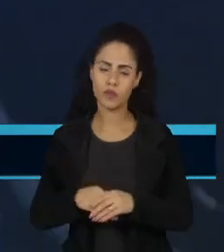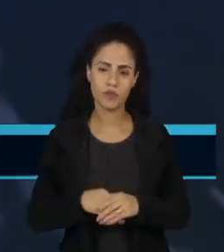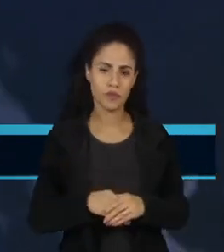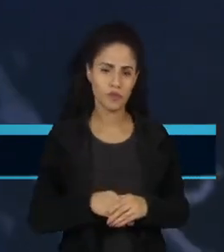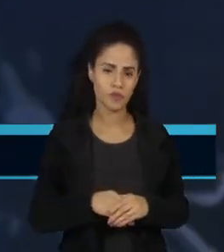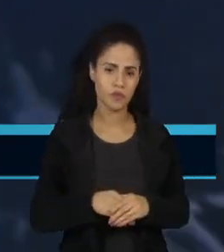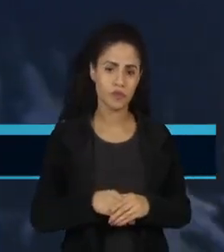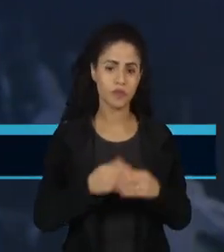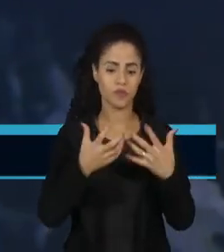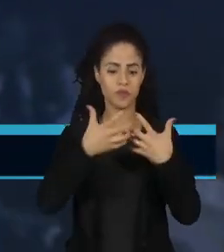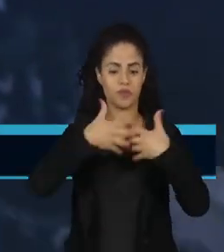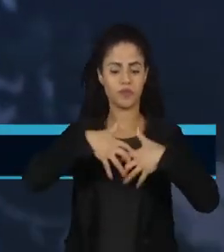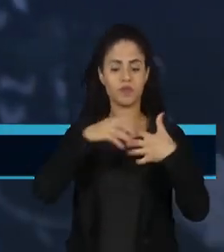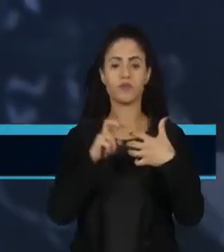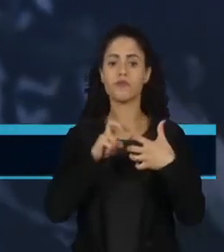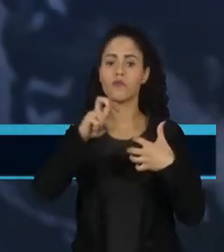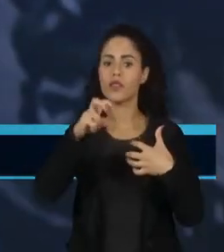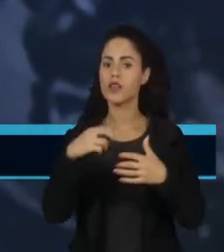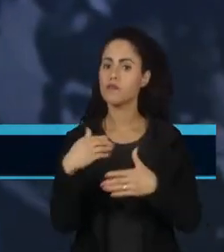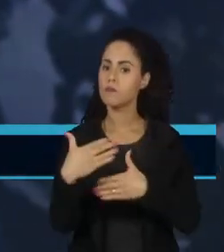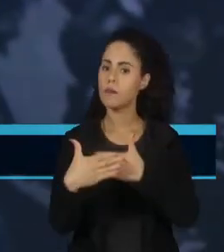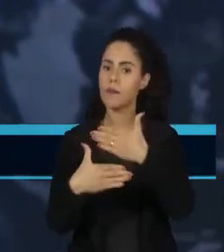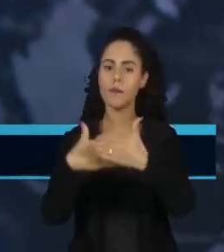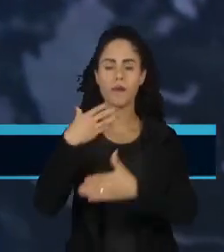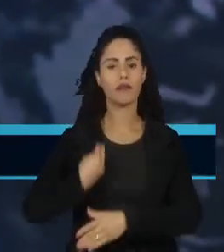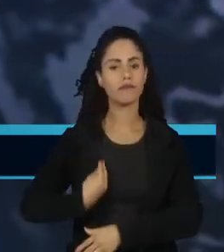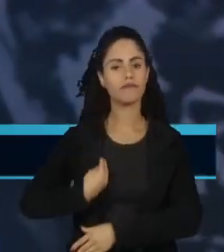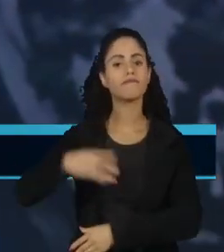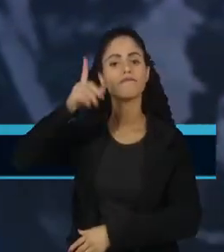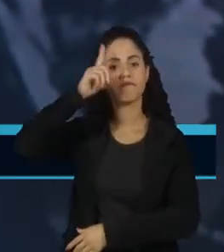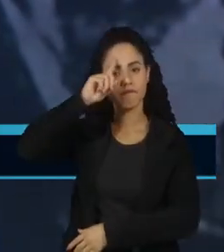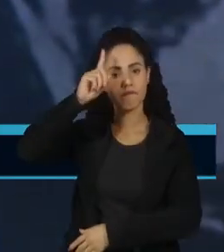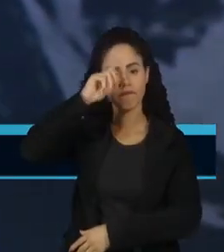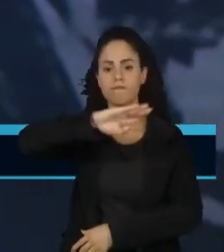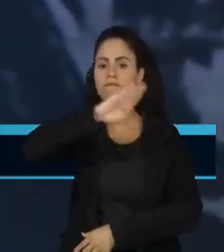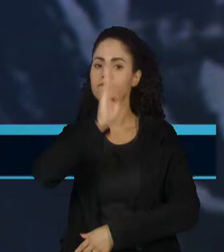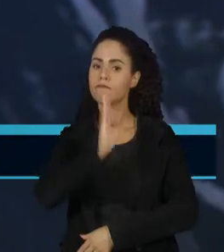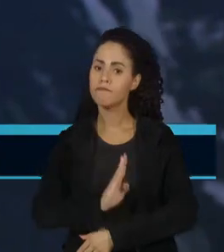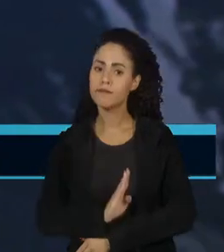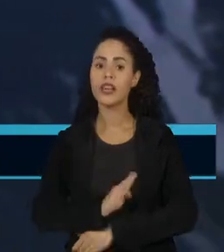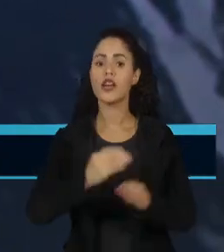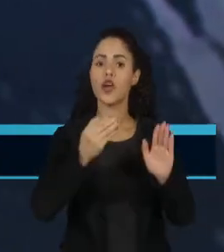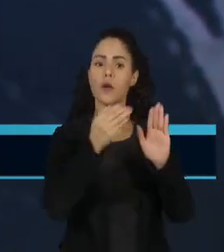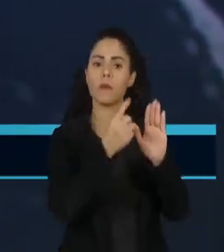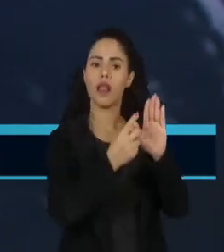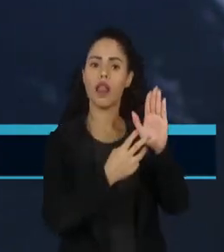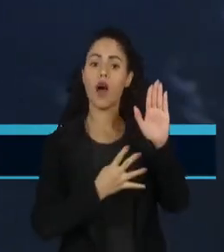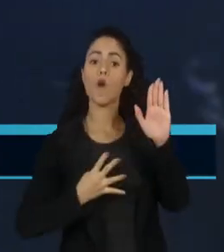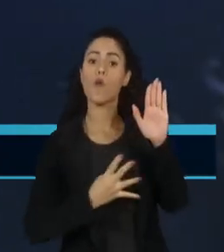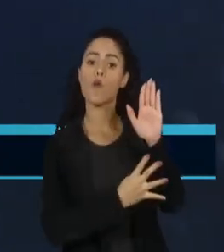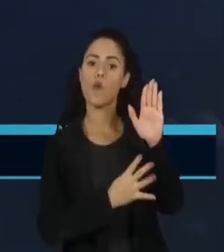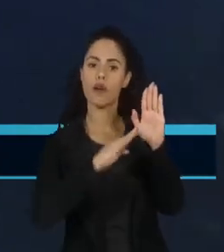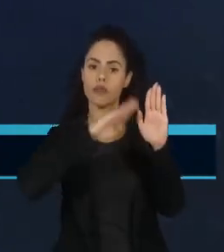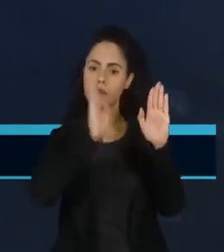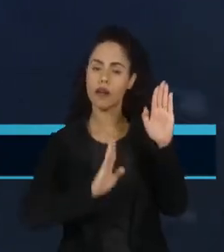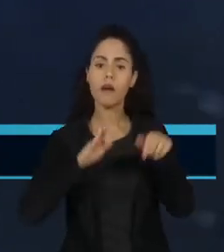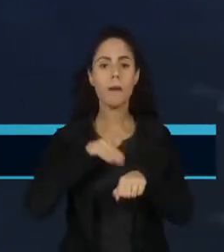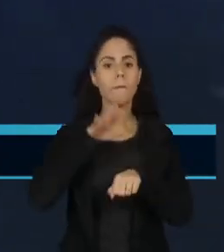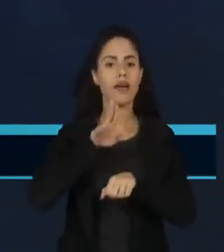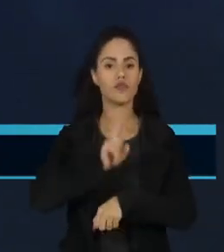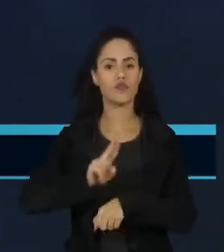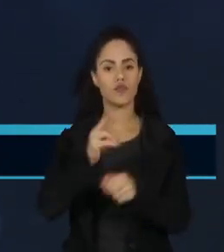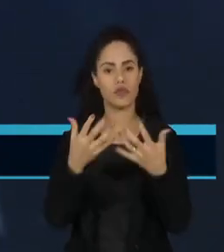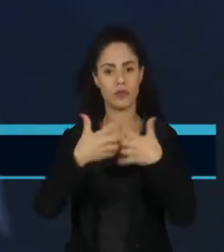A inteligência artificial está cada vez mais presente na vida dos brasileiros. O país é o quarto colocado na lista das nações que mais usam